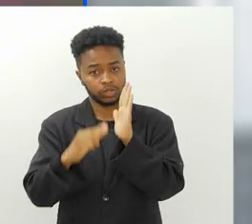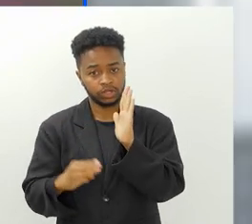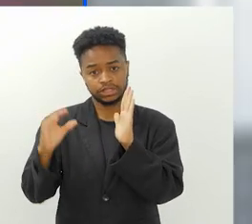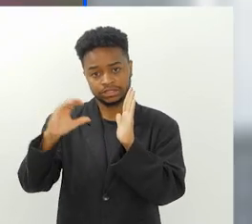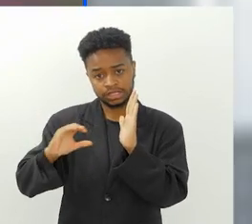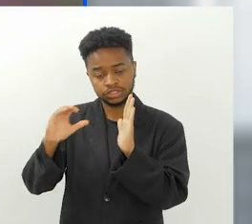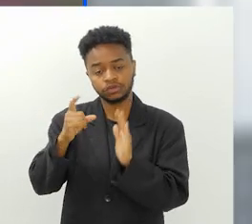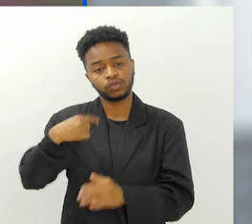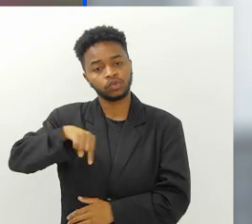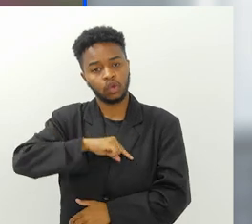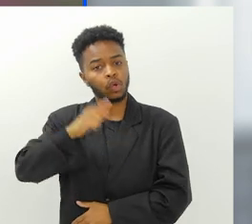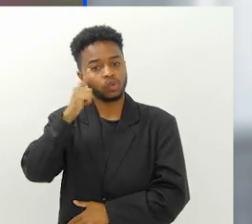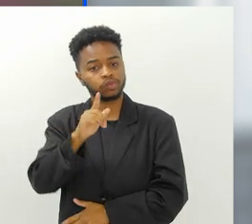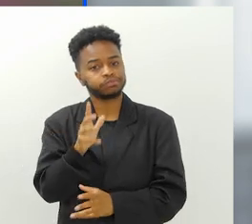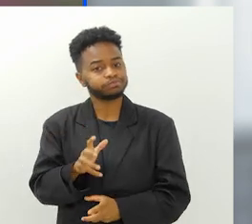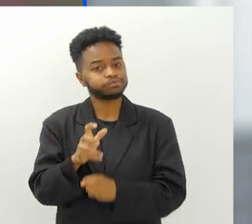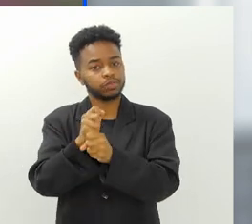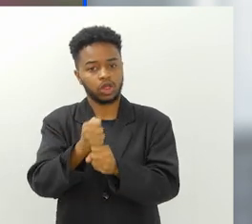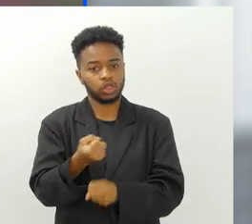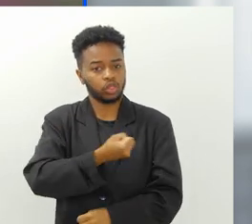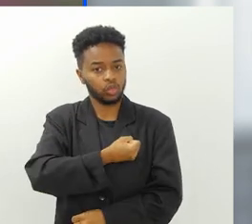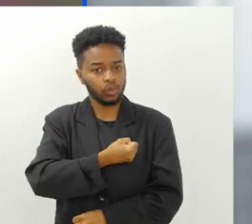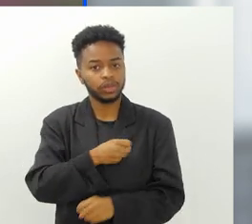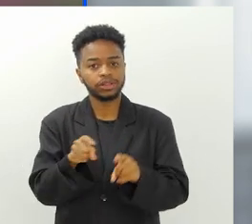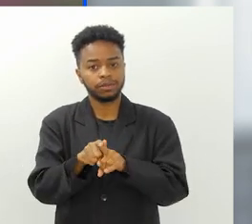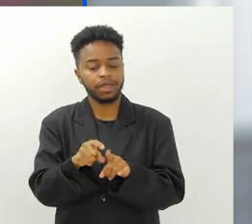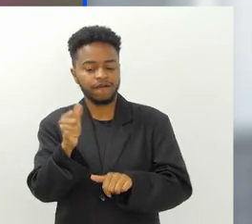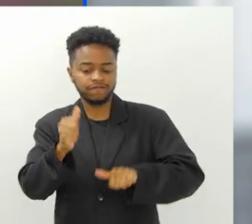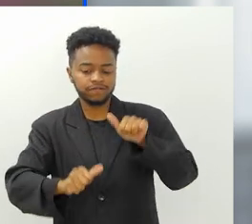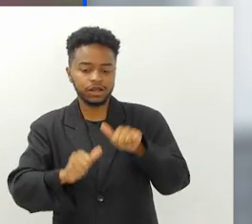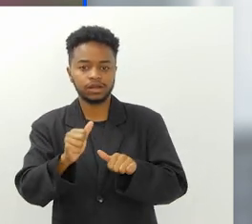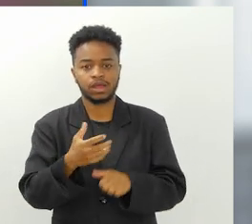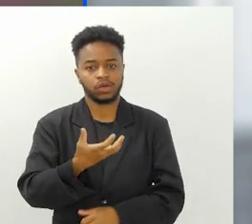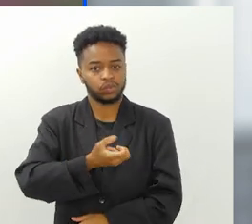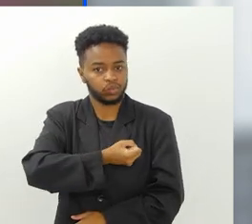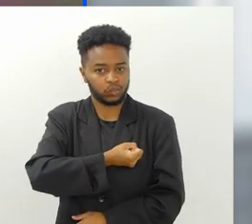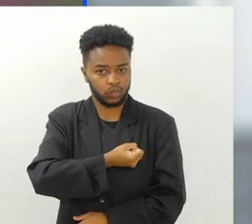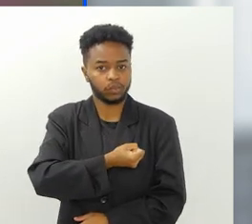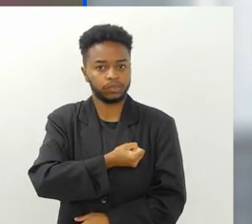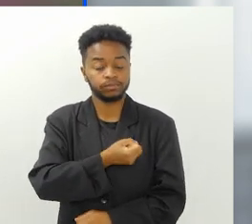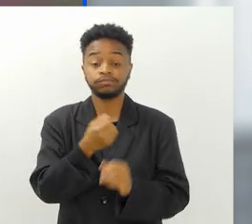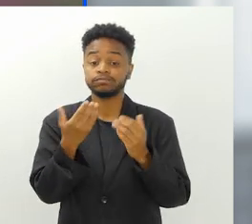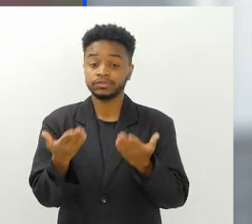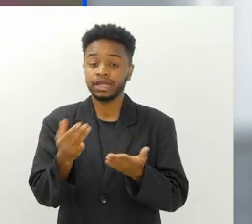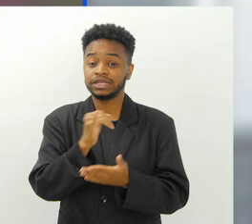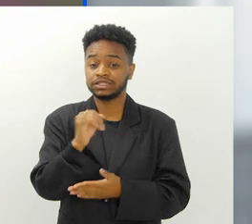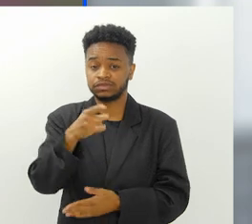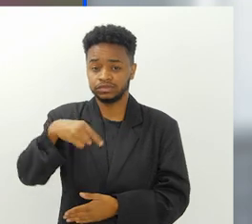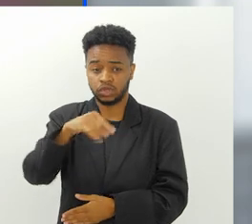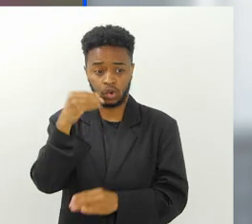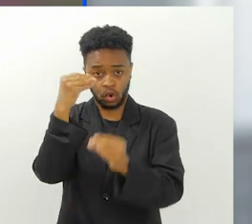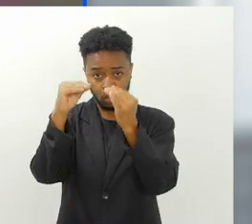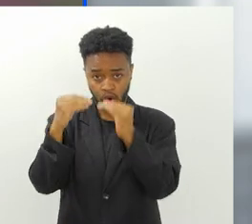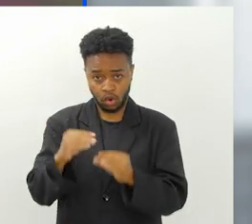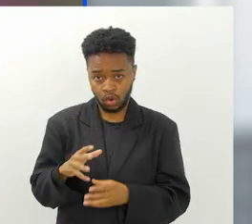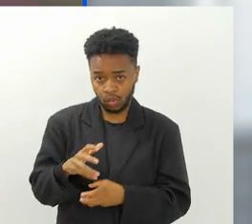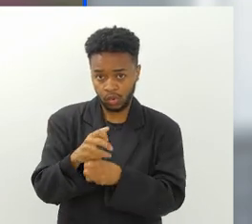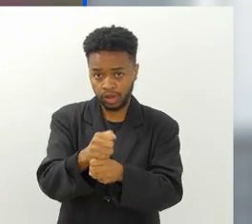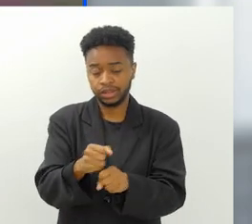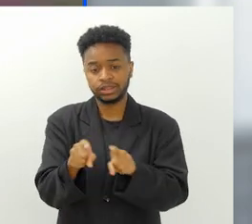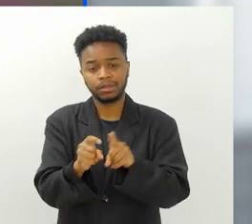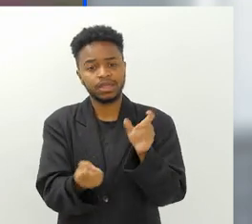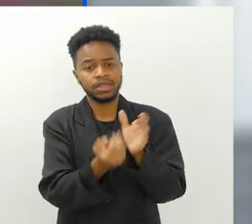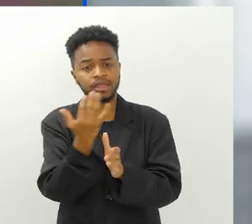gente pode auferir esses números, né? E checar esses números. E quando você quantifica, né? E